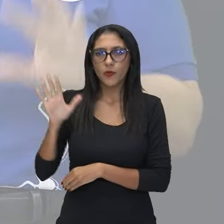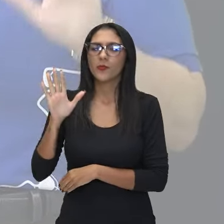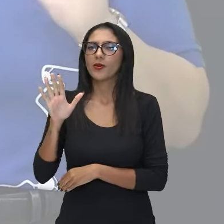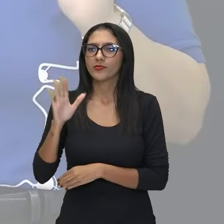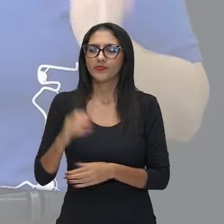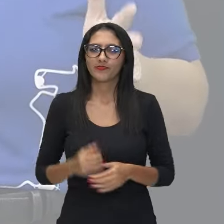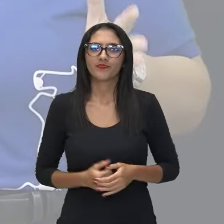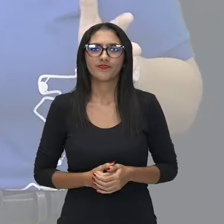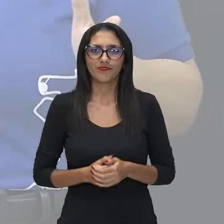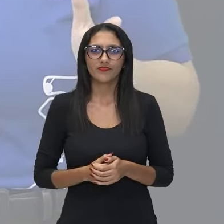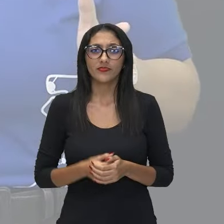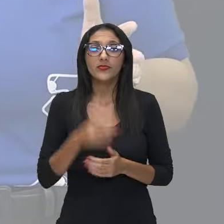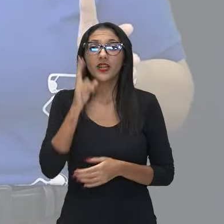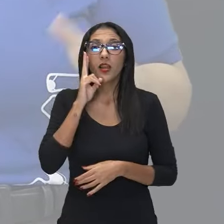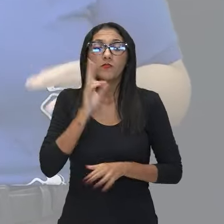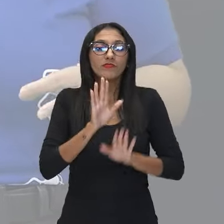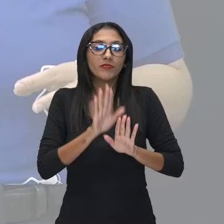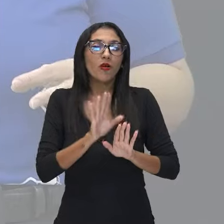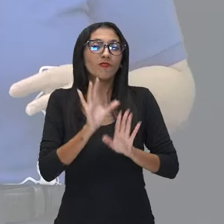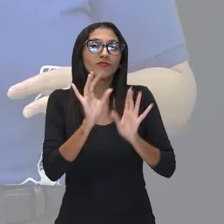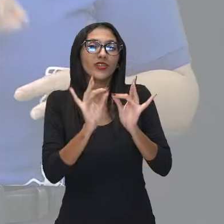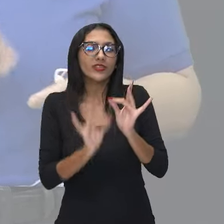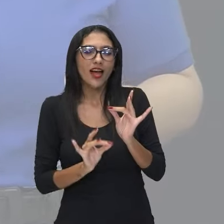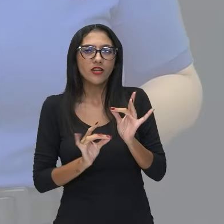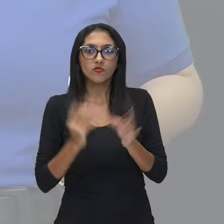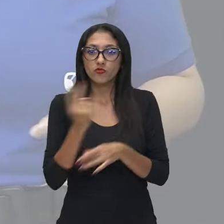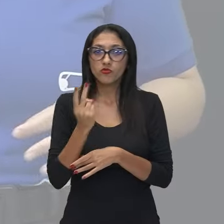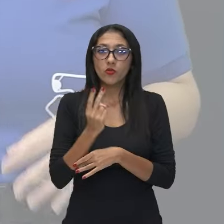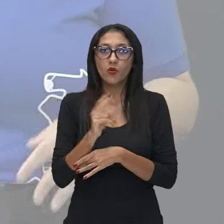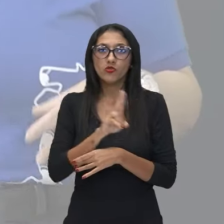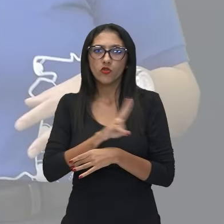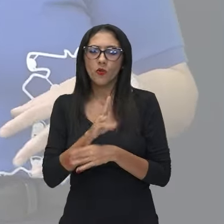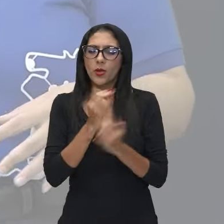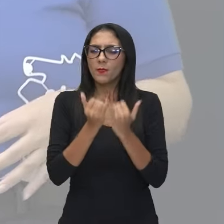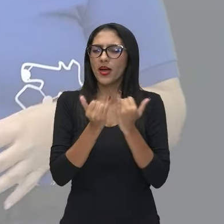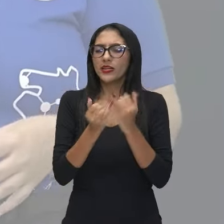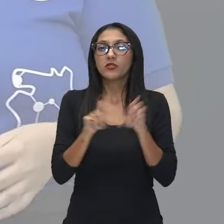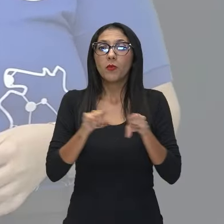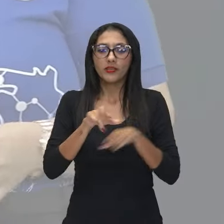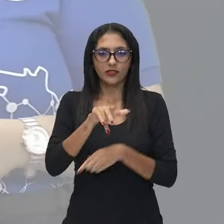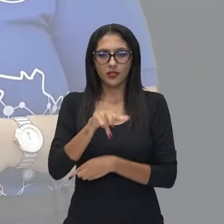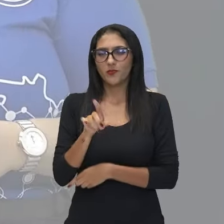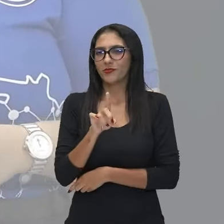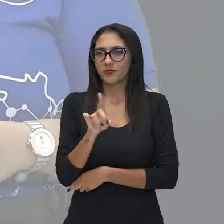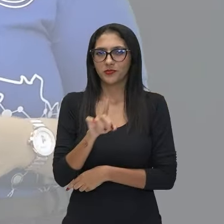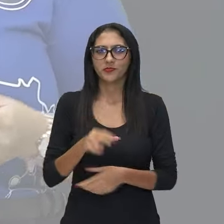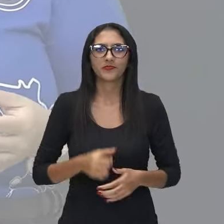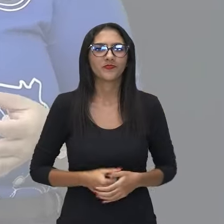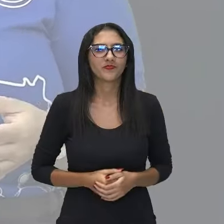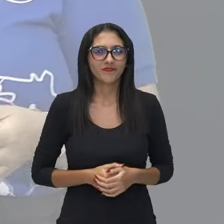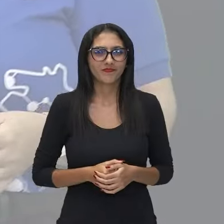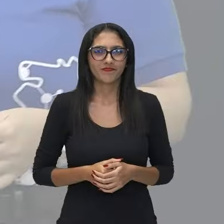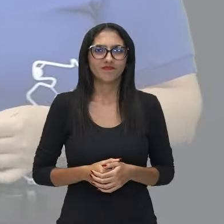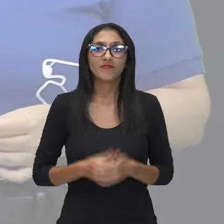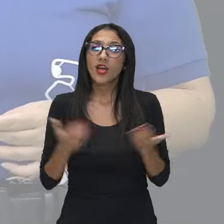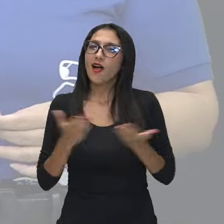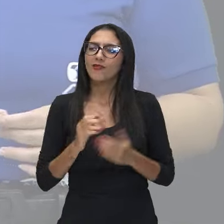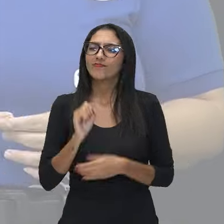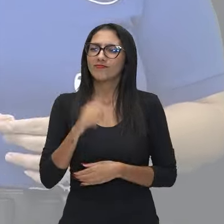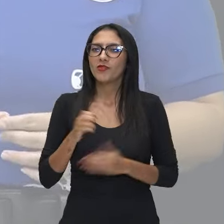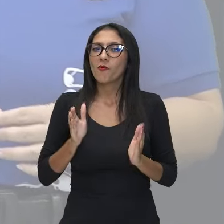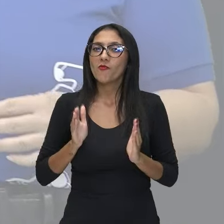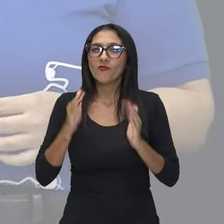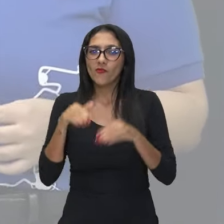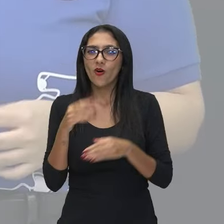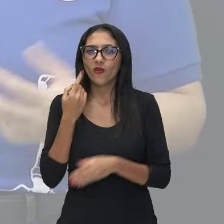sobrenome, eles não eram parentes, tá bom? E agora, seguindo adiante, dando ênfase ao Mário de Andrade, vamos